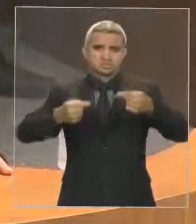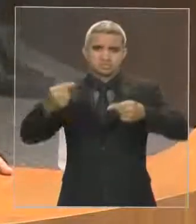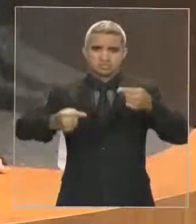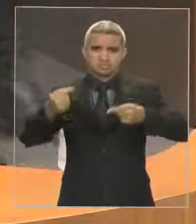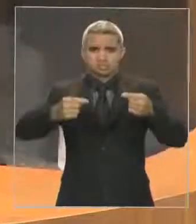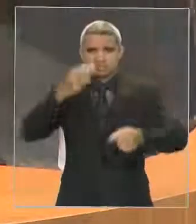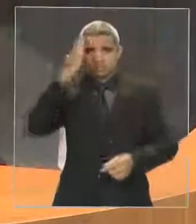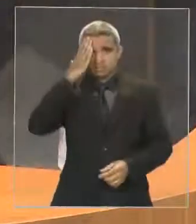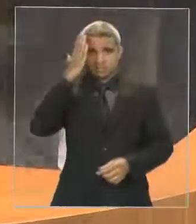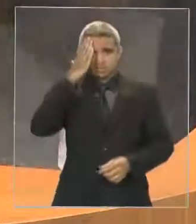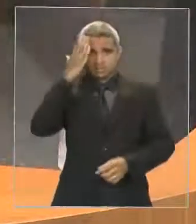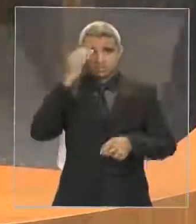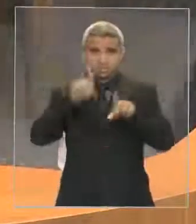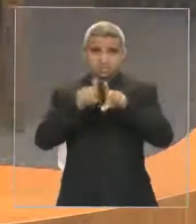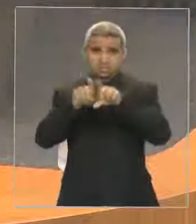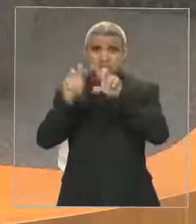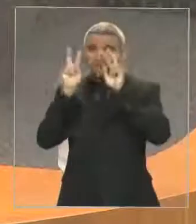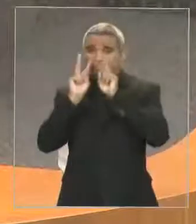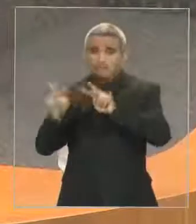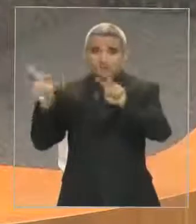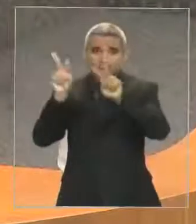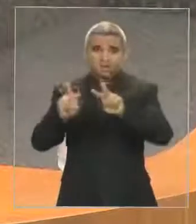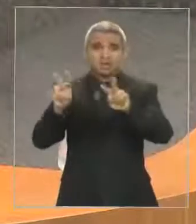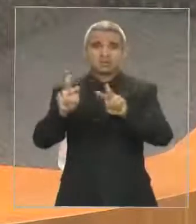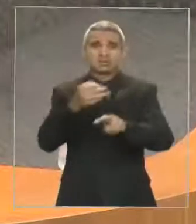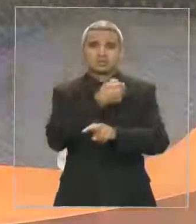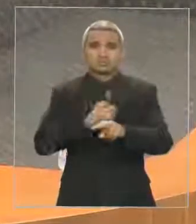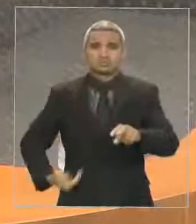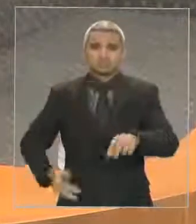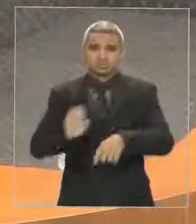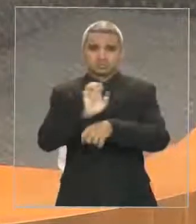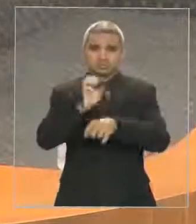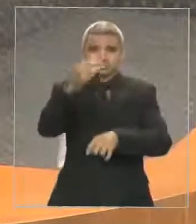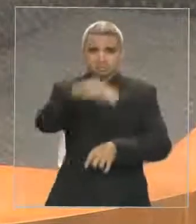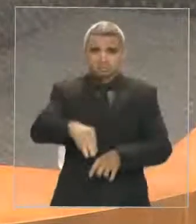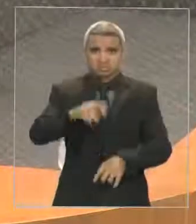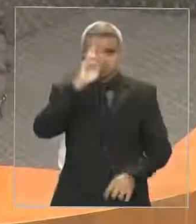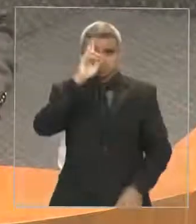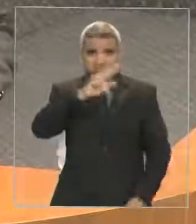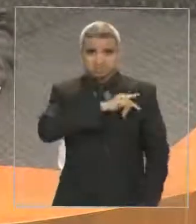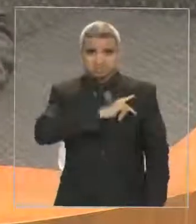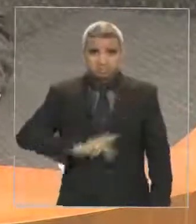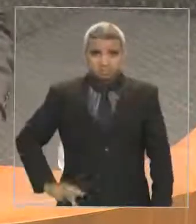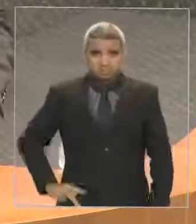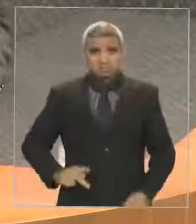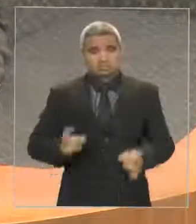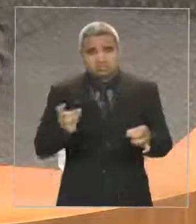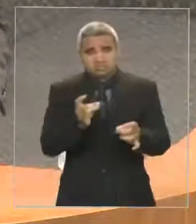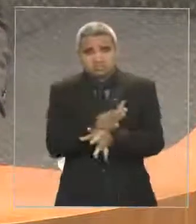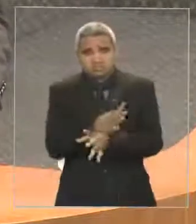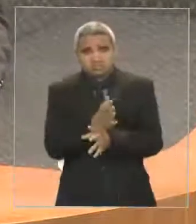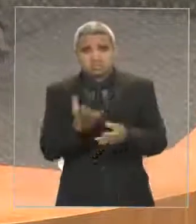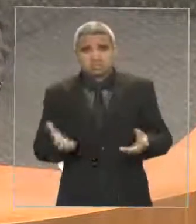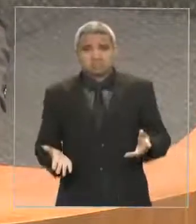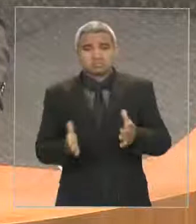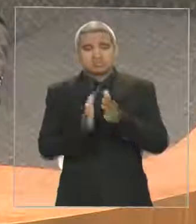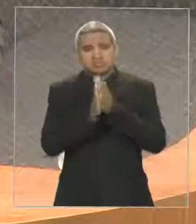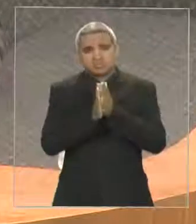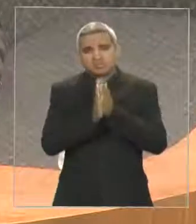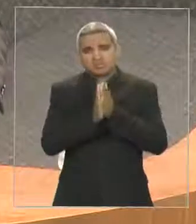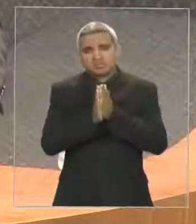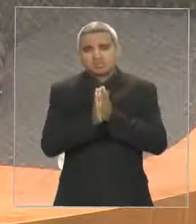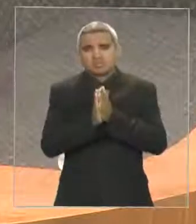e visualizar as ações efetivas do governo do Estado do Maranhão. Senhor presidente, é o que tinha para o momento, solicito a